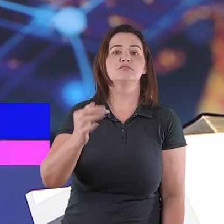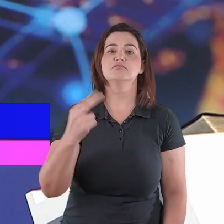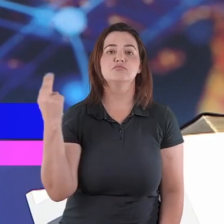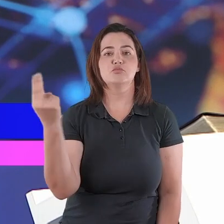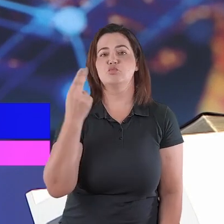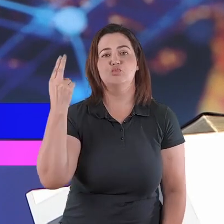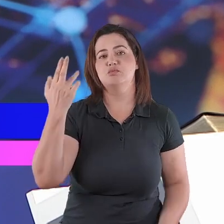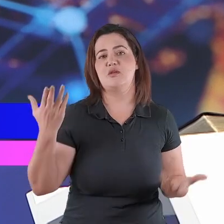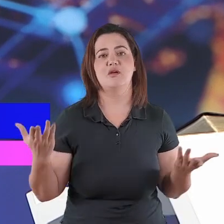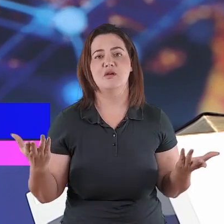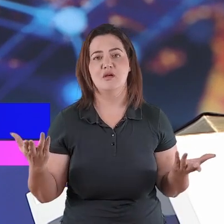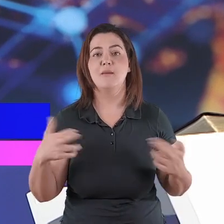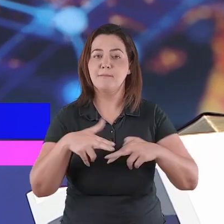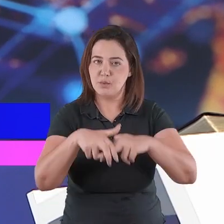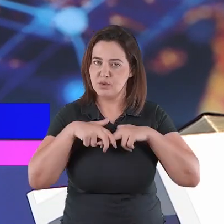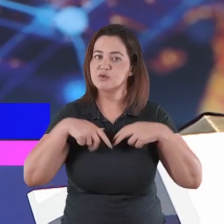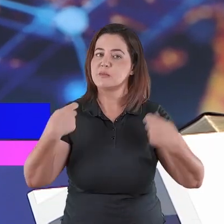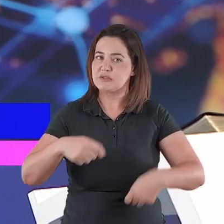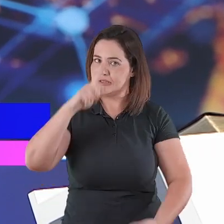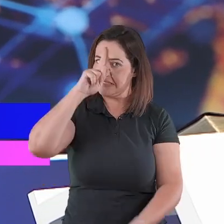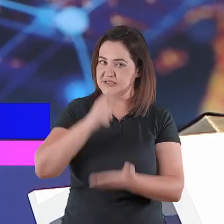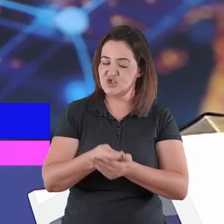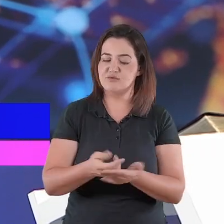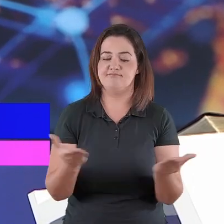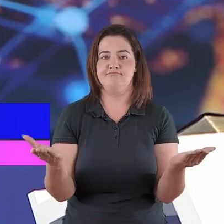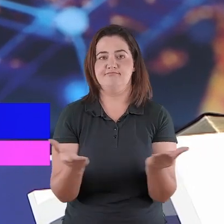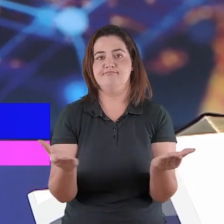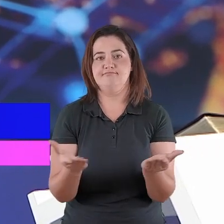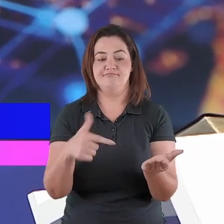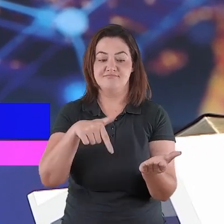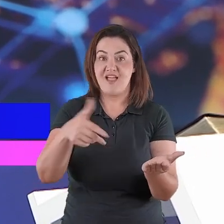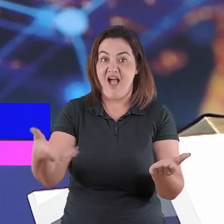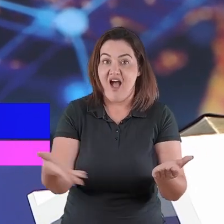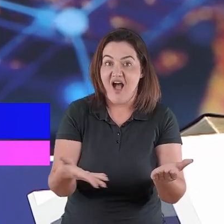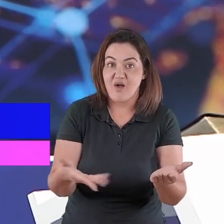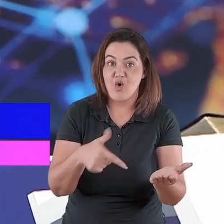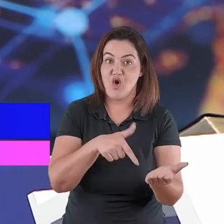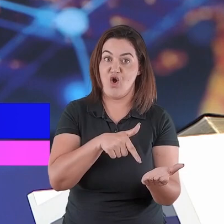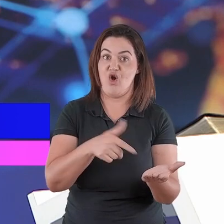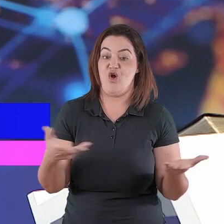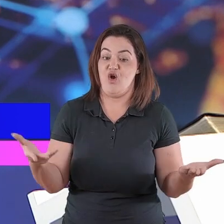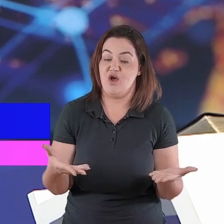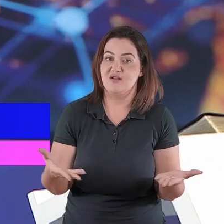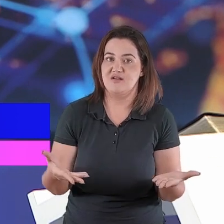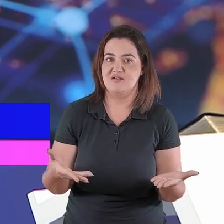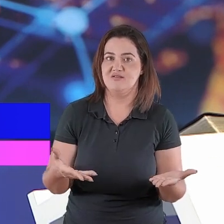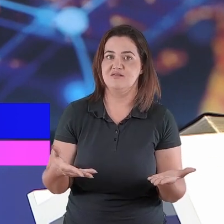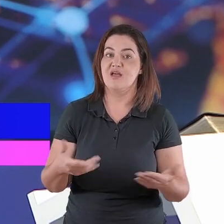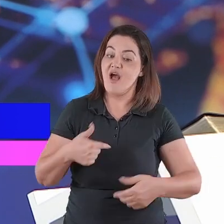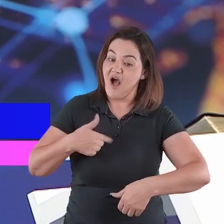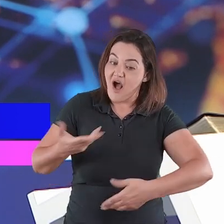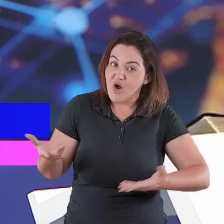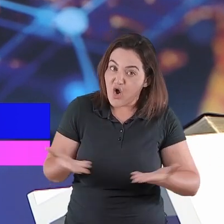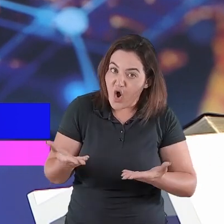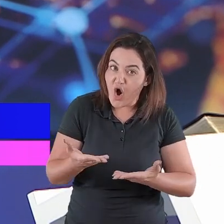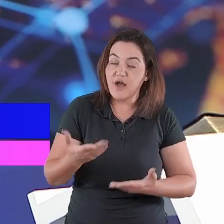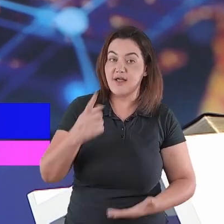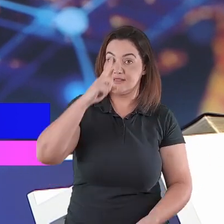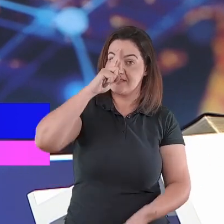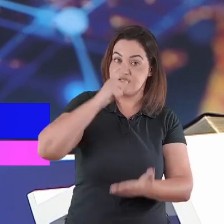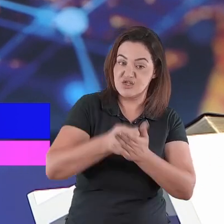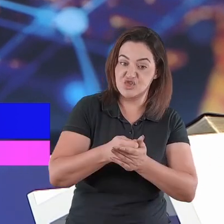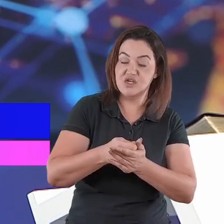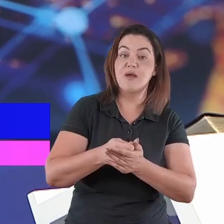é decidir-me no presente, é agora que eu faço as minhas decisões para que no amanhã eu